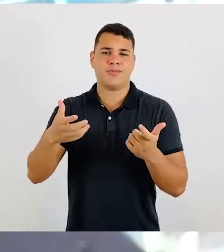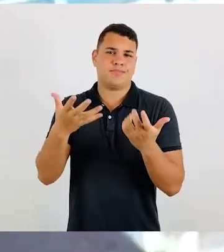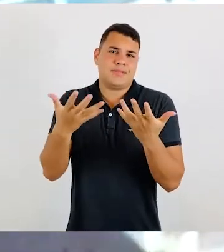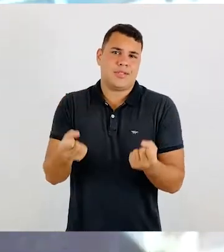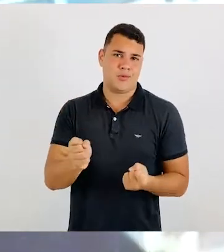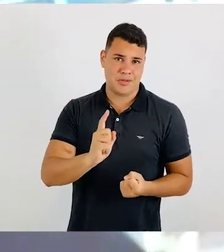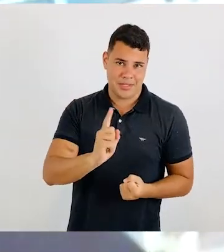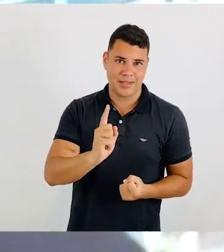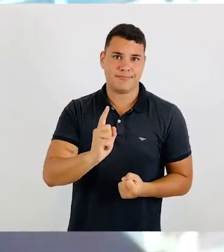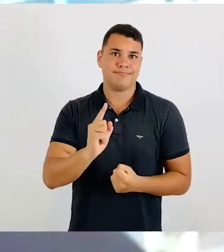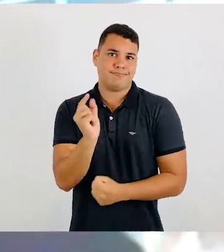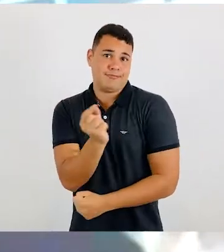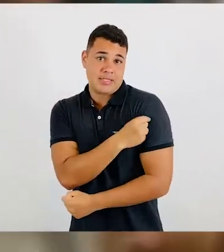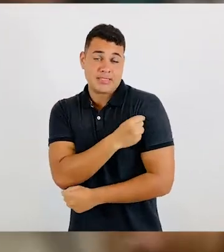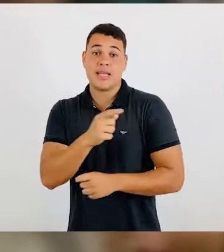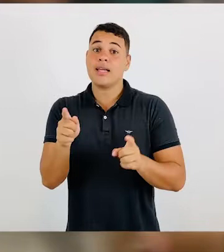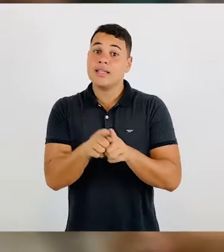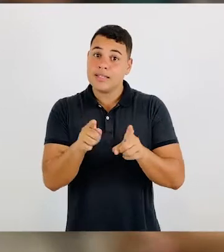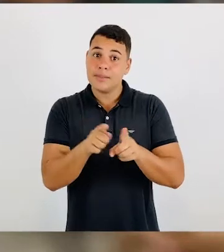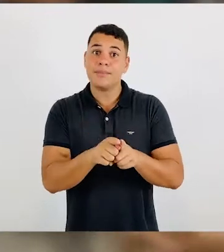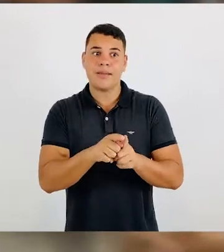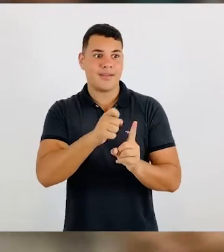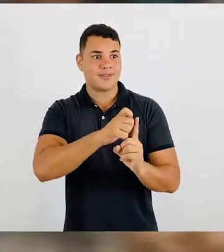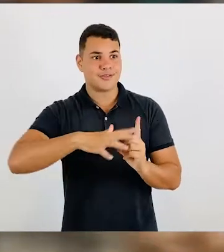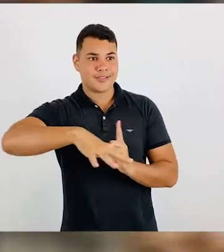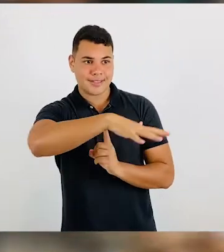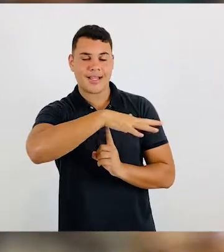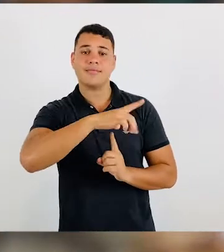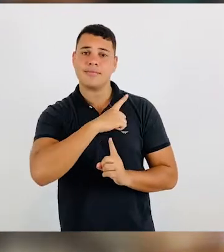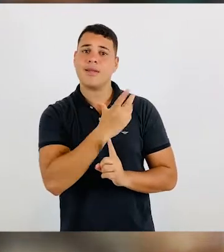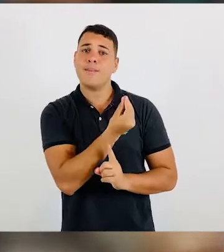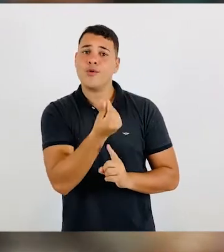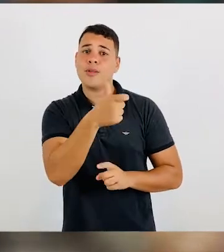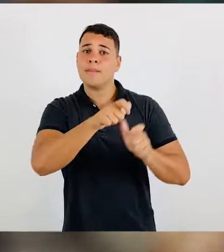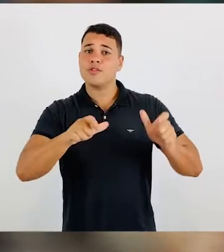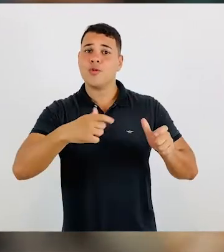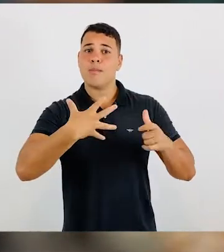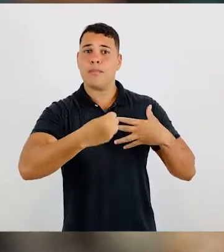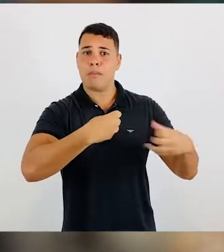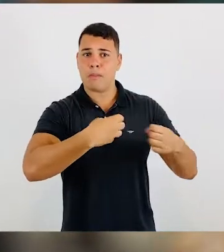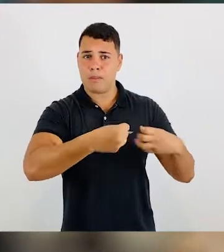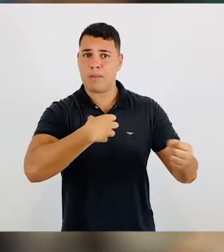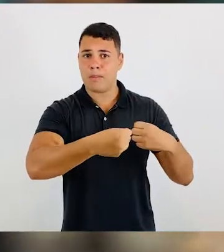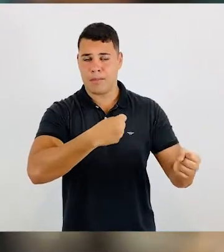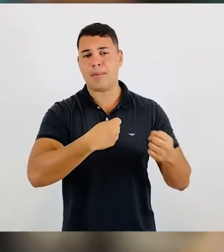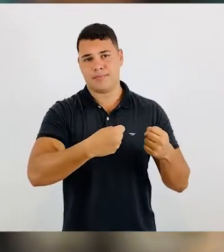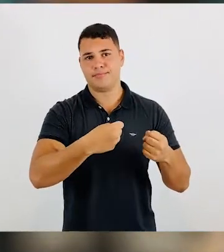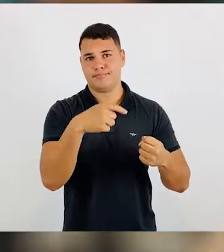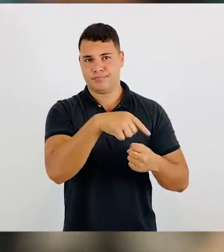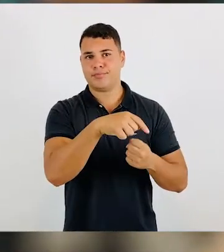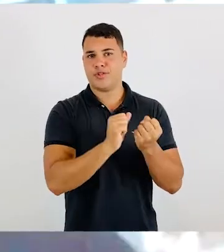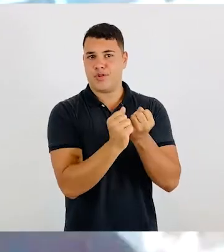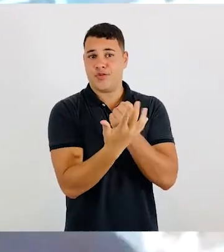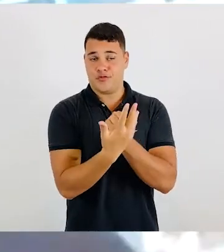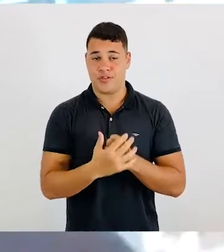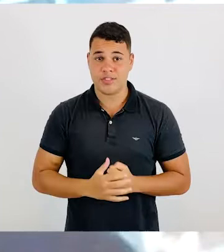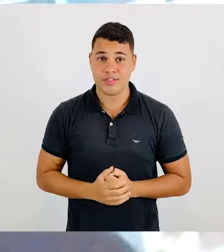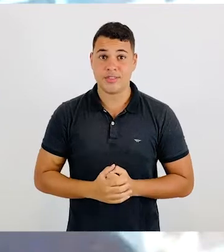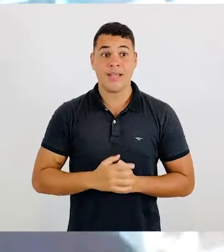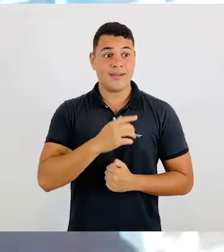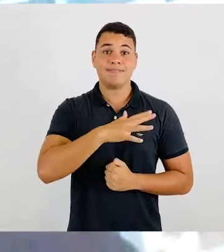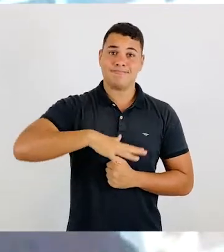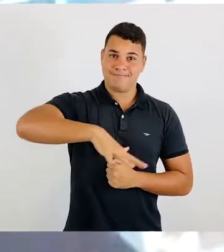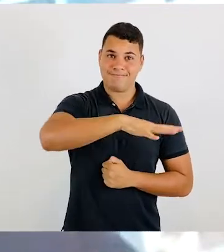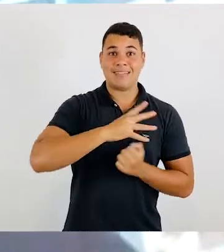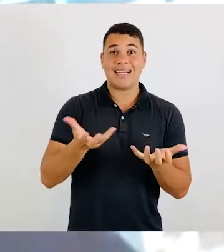não buscando se vacinar e também porque tem muita gente com Covid, muita gente que poderia tomar a sua dose de reforço,